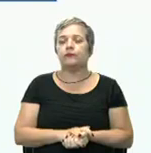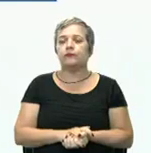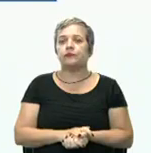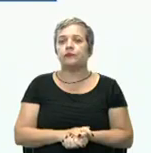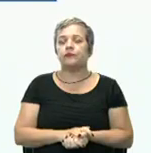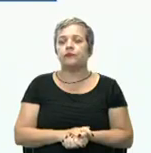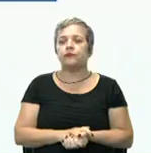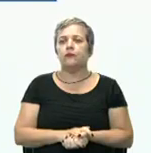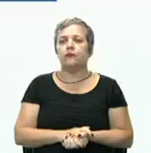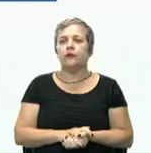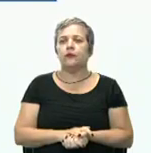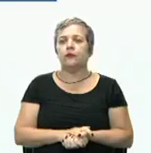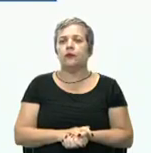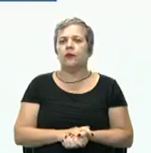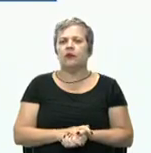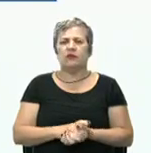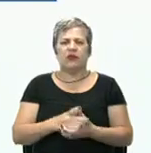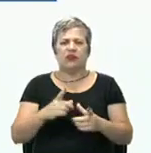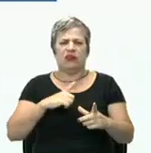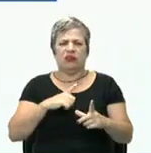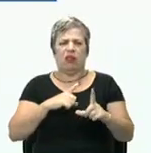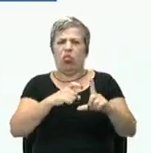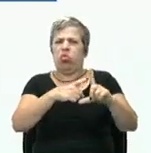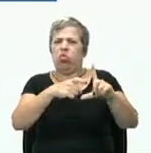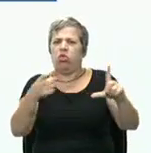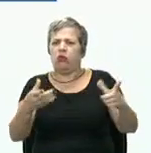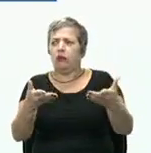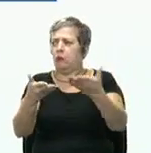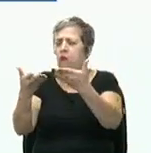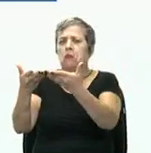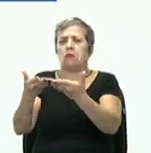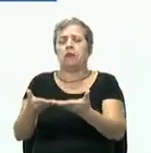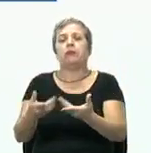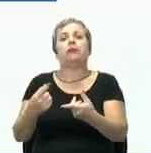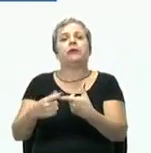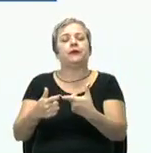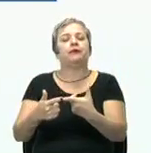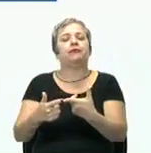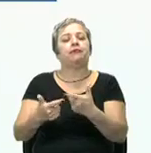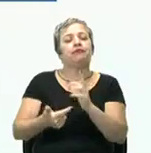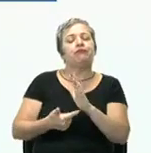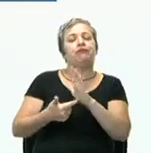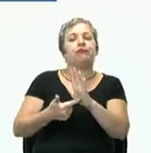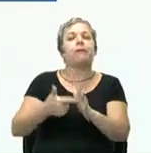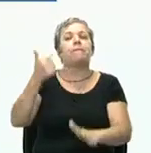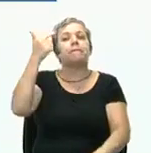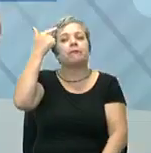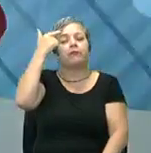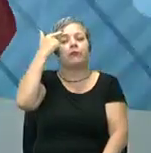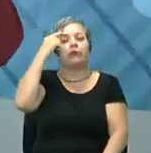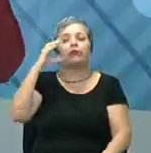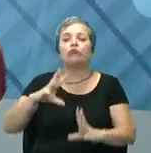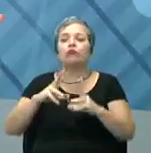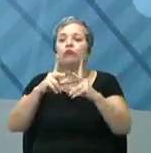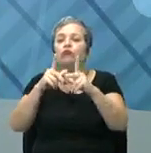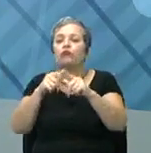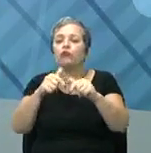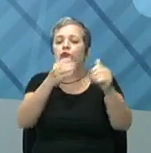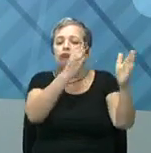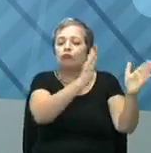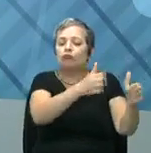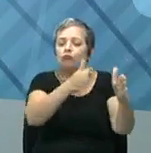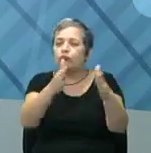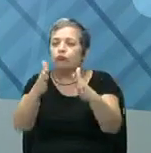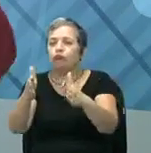Por que você trabalha com tanto esquema? Quando nós trabalhamos com esquema, nós estamos pensando em todas as etapas,